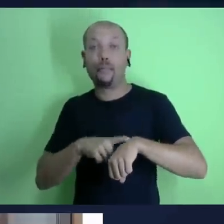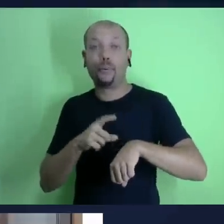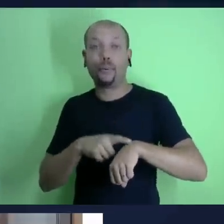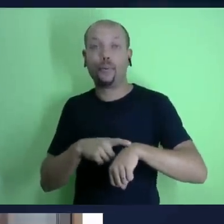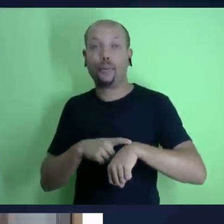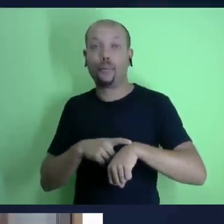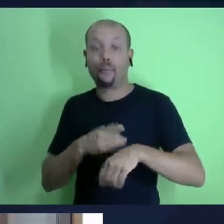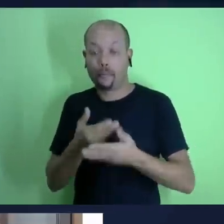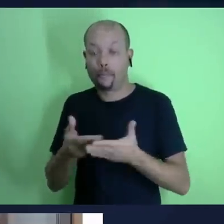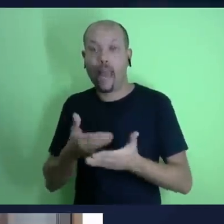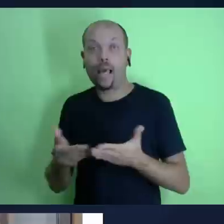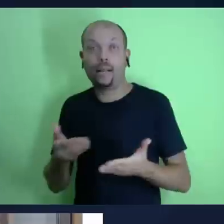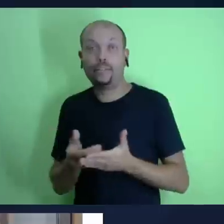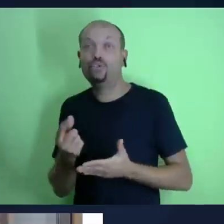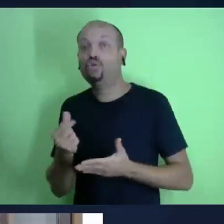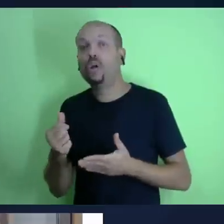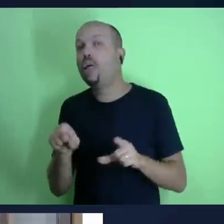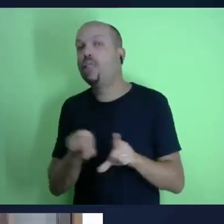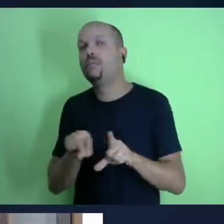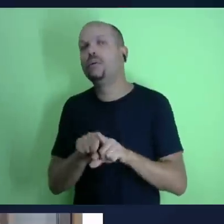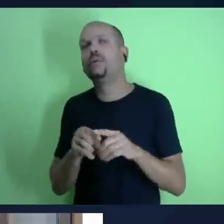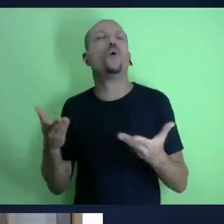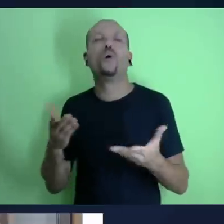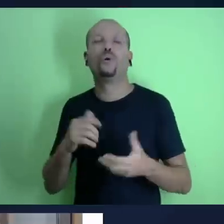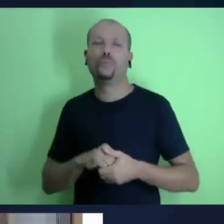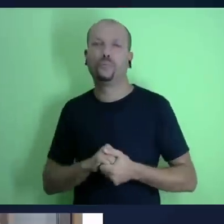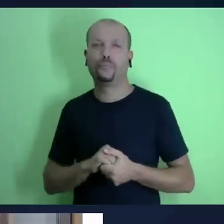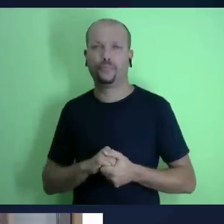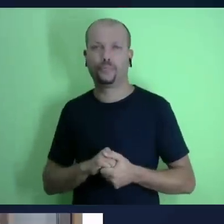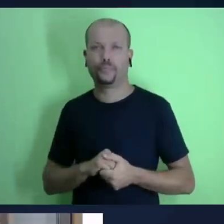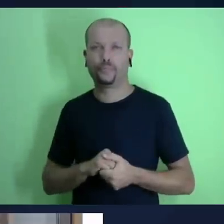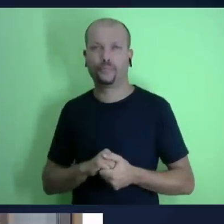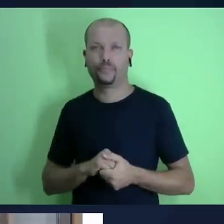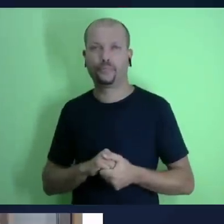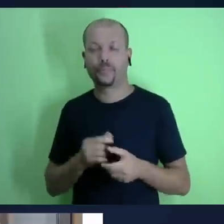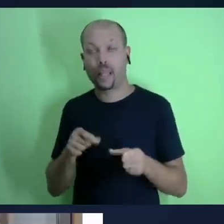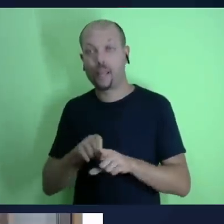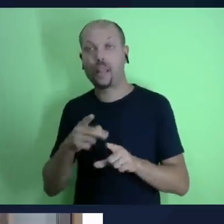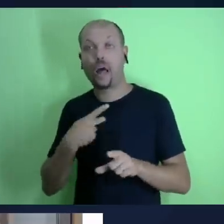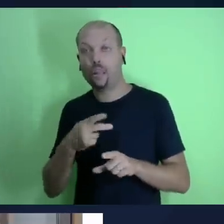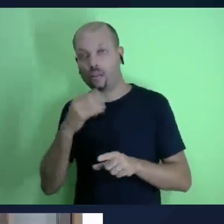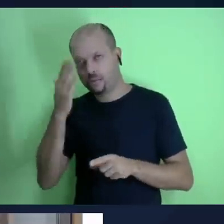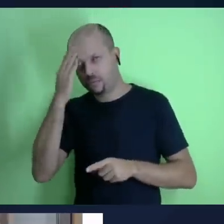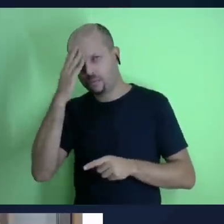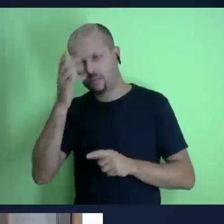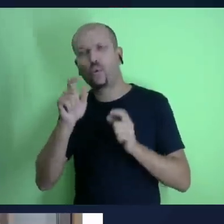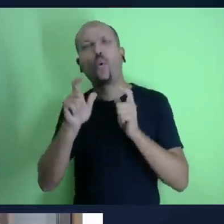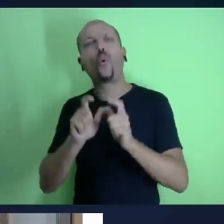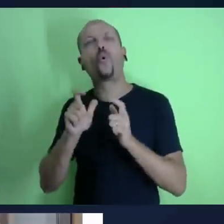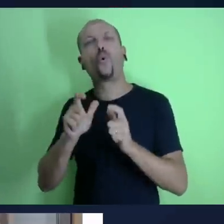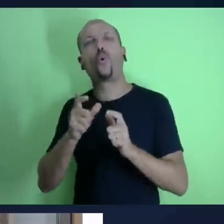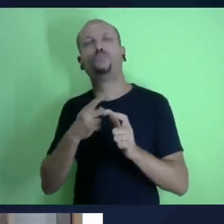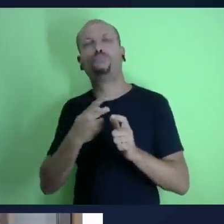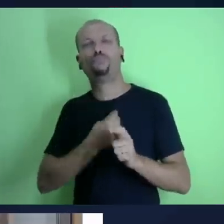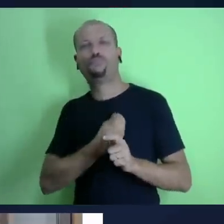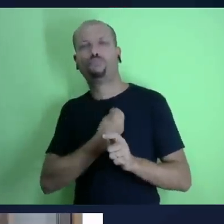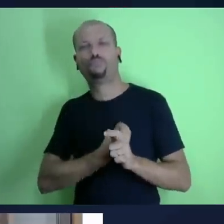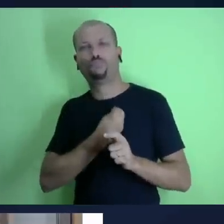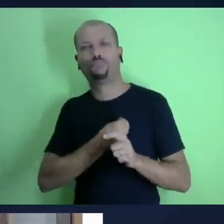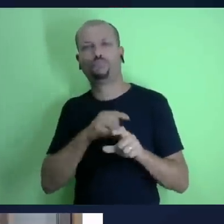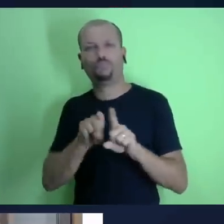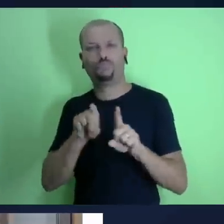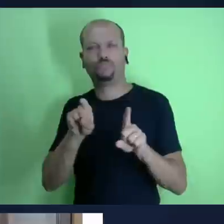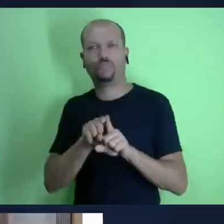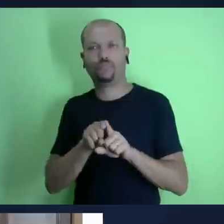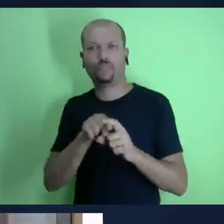de Deus a esse chamado de Deus para pertencermos a sua família e o amarmos de todo o nosso coração e cumprimos os seus propósitos